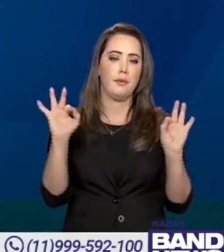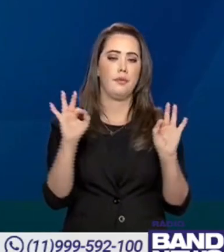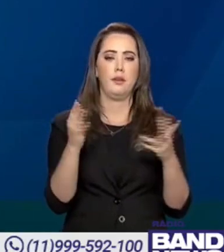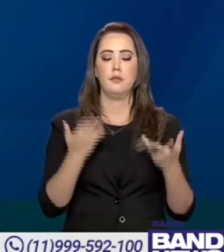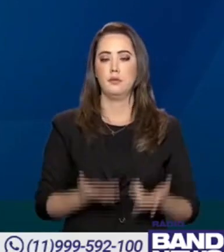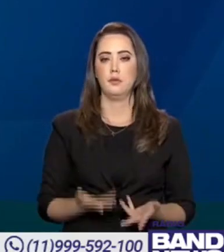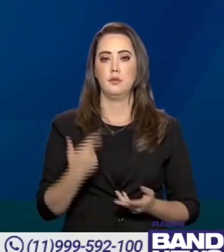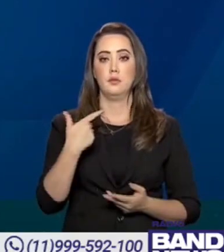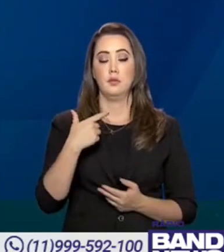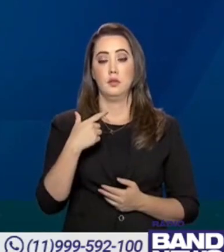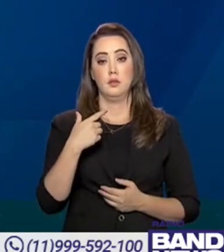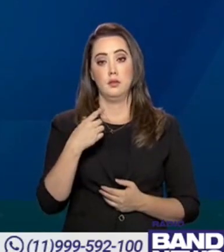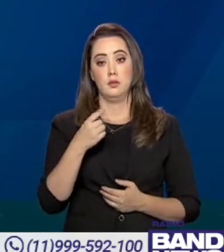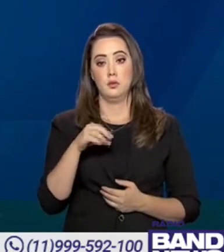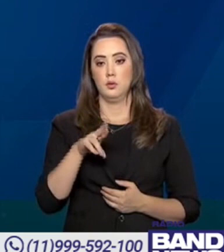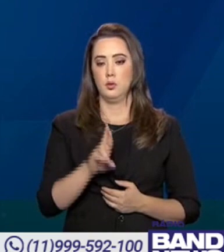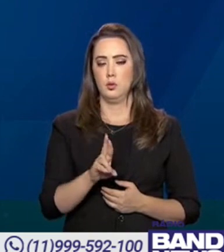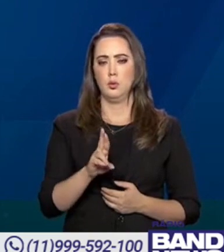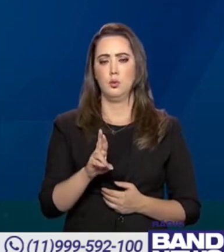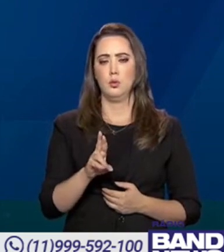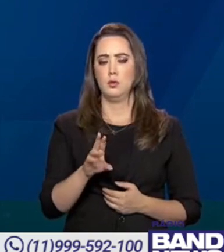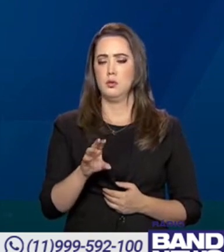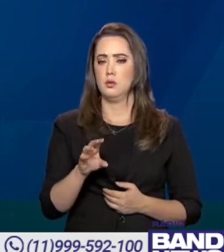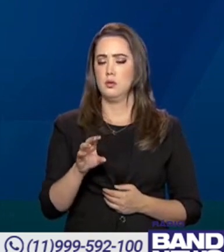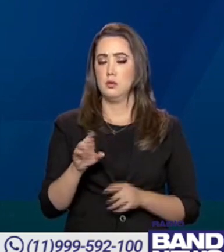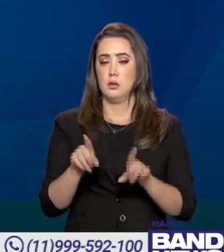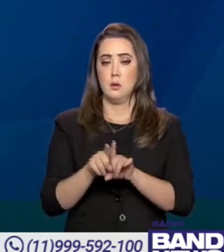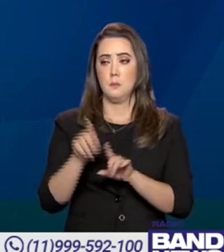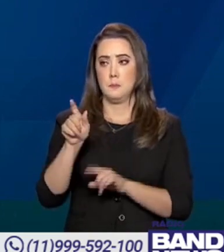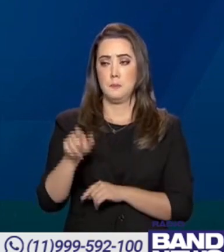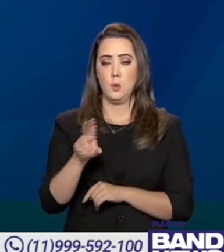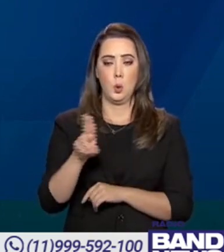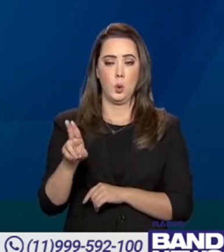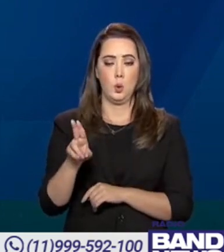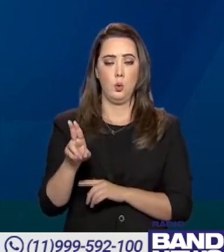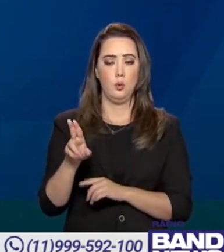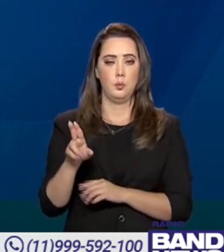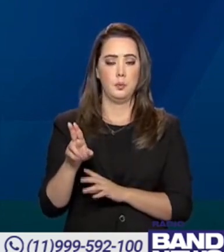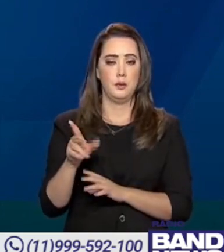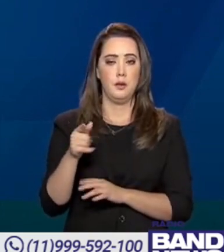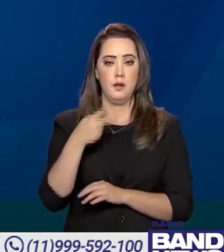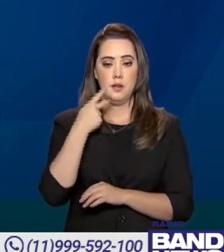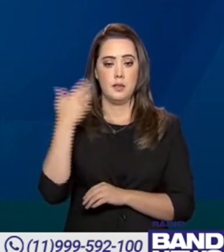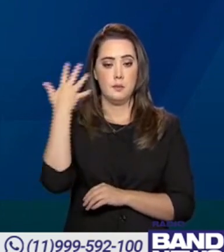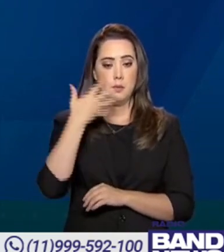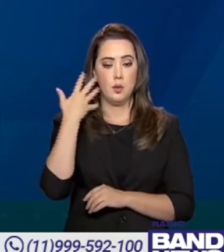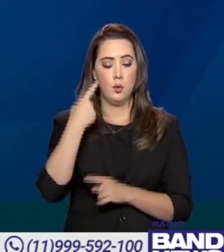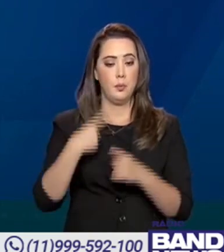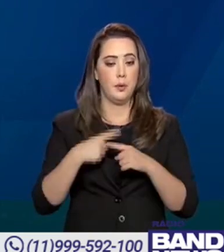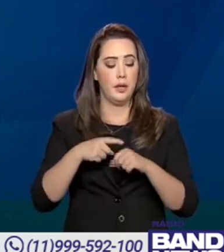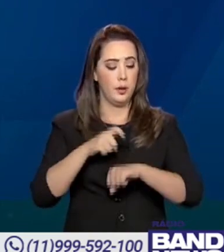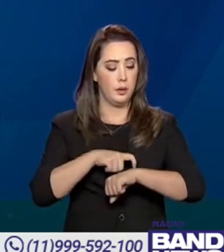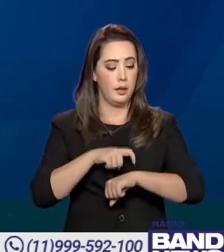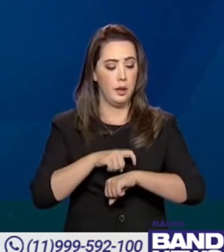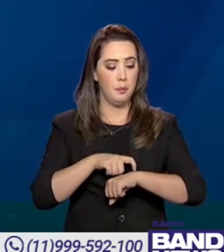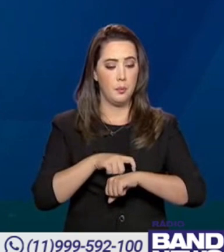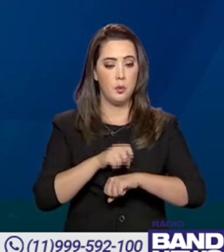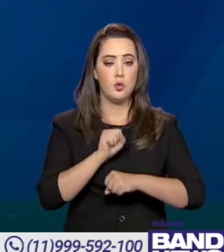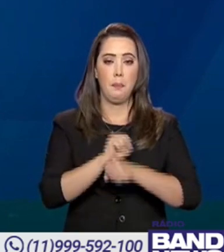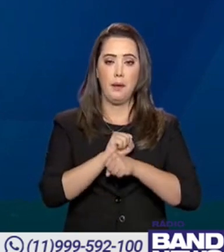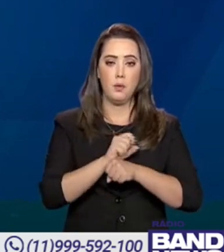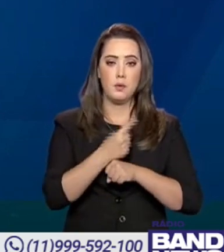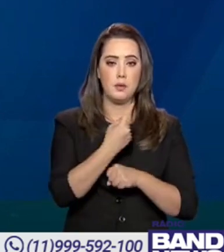o doutor Safad colocou, inclusive, essa questão. O intervalo. Por que nós decidimos